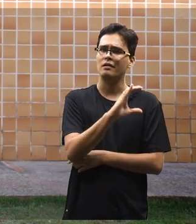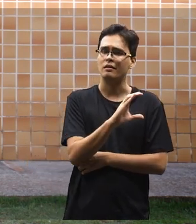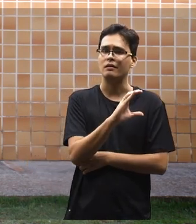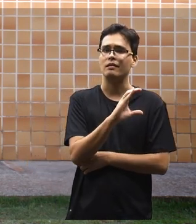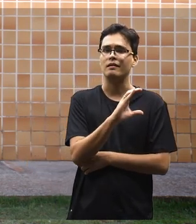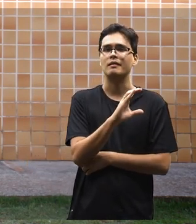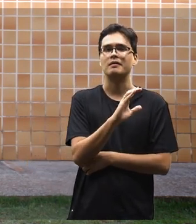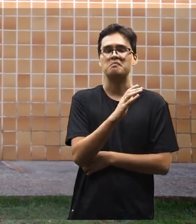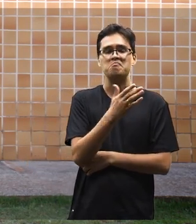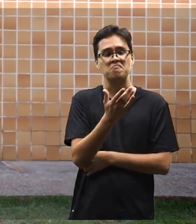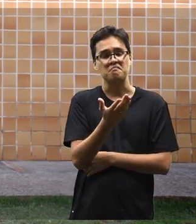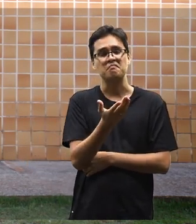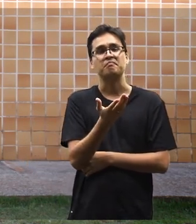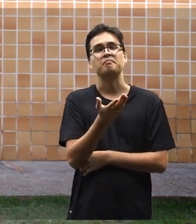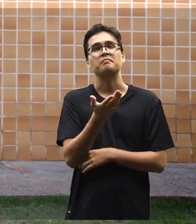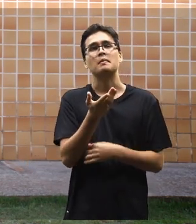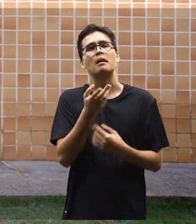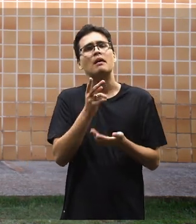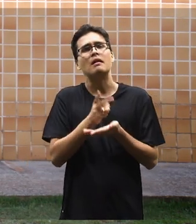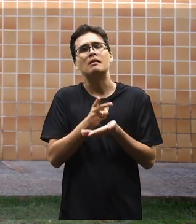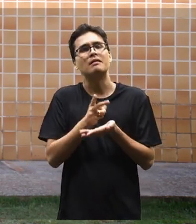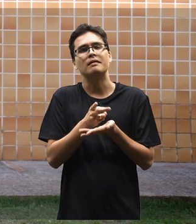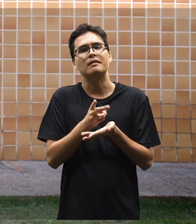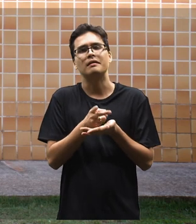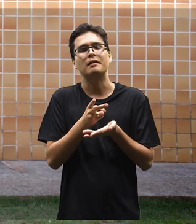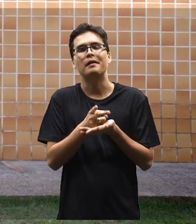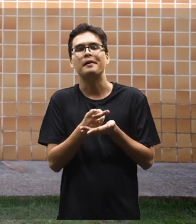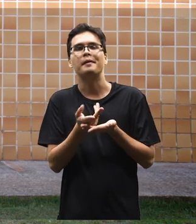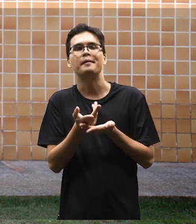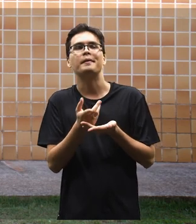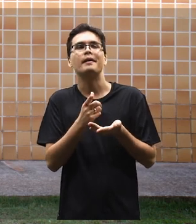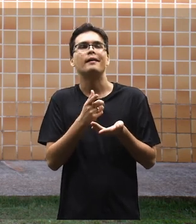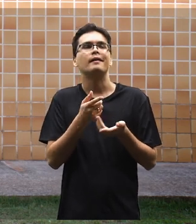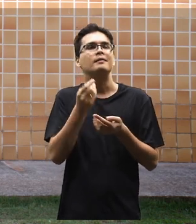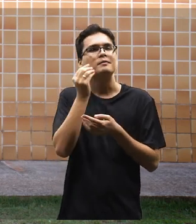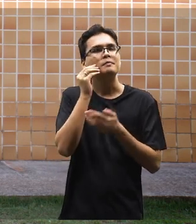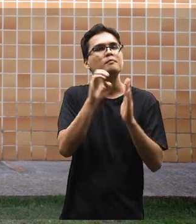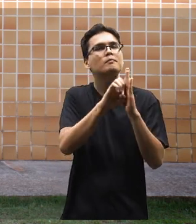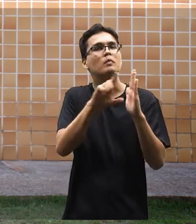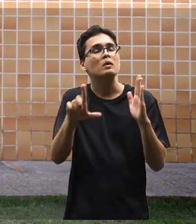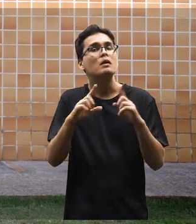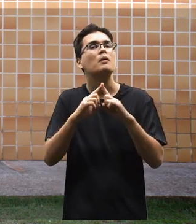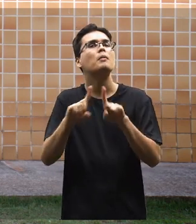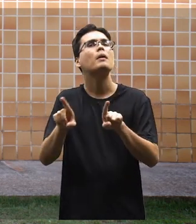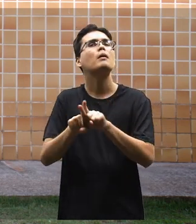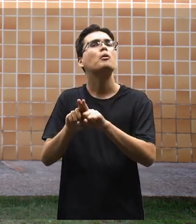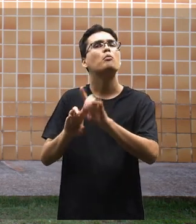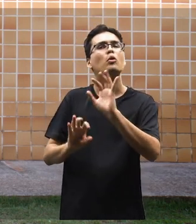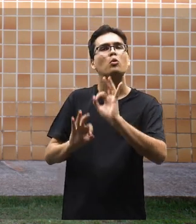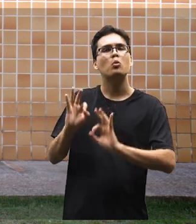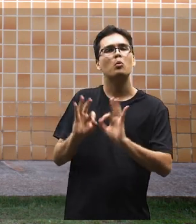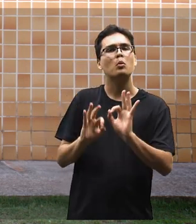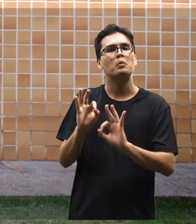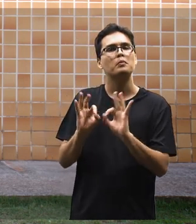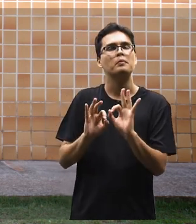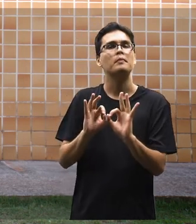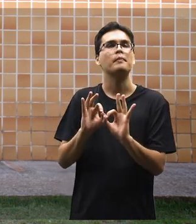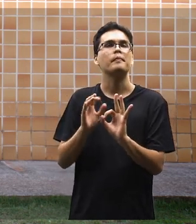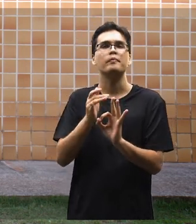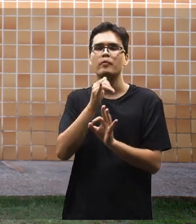científica, que a gente sempre concorre aos editais, também tem os projetos, né?